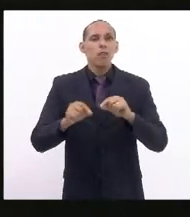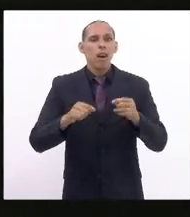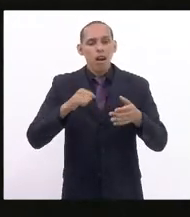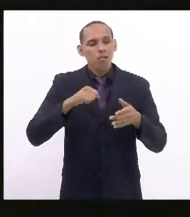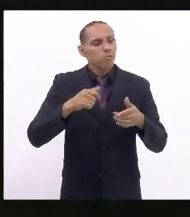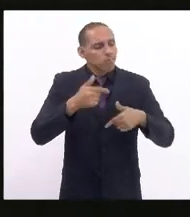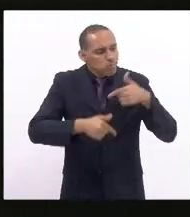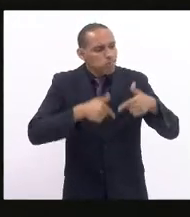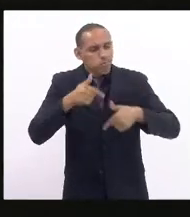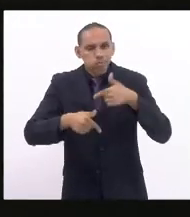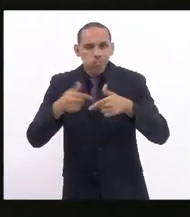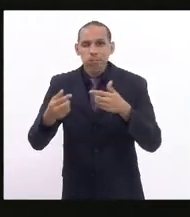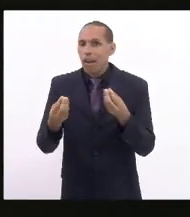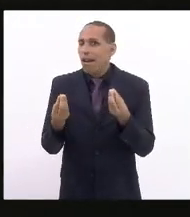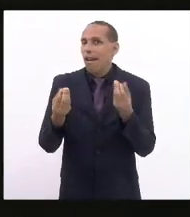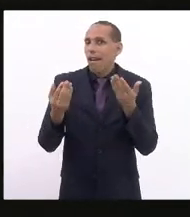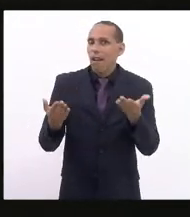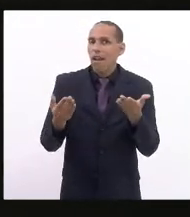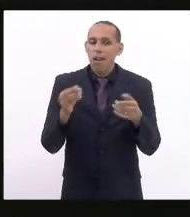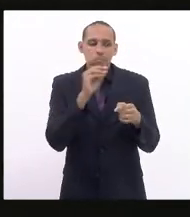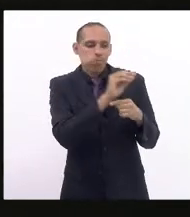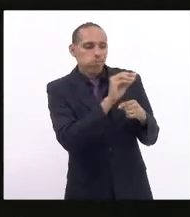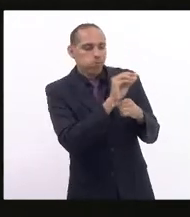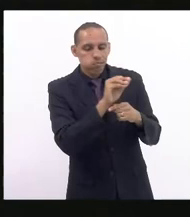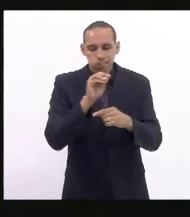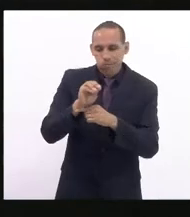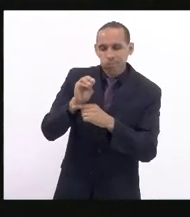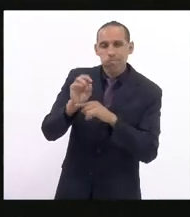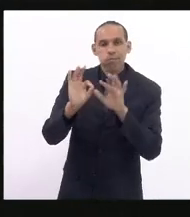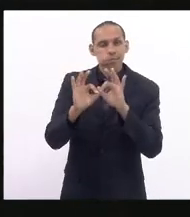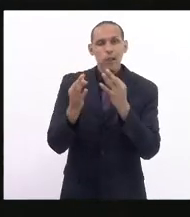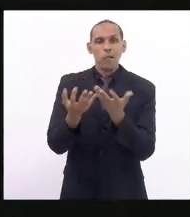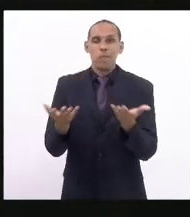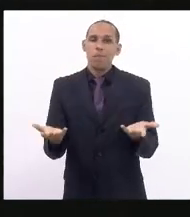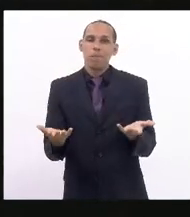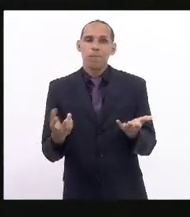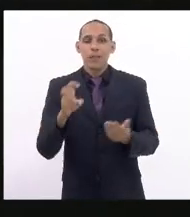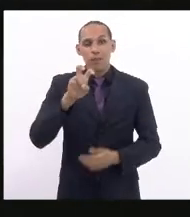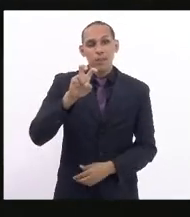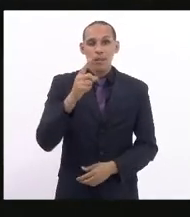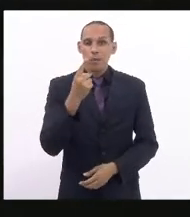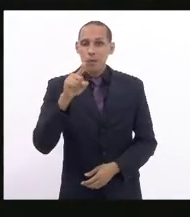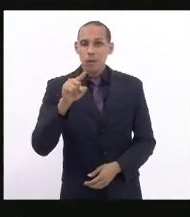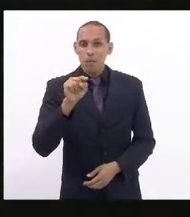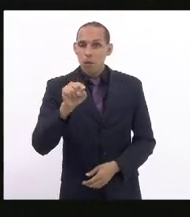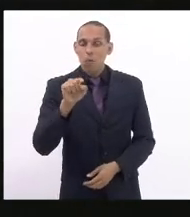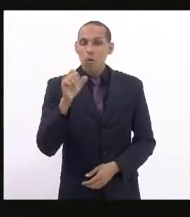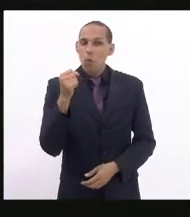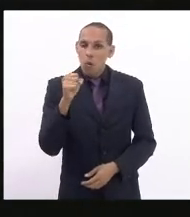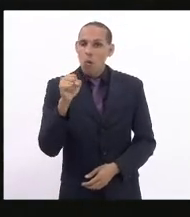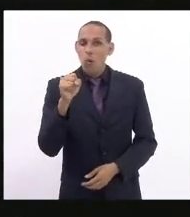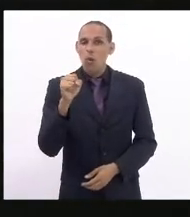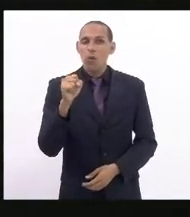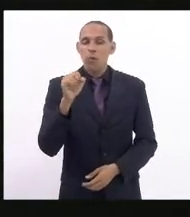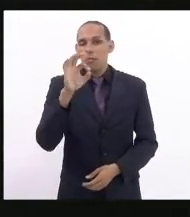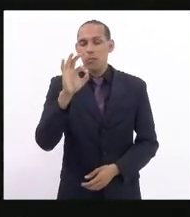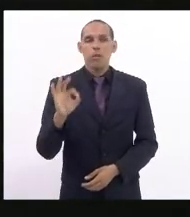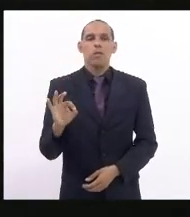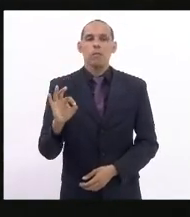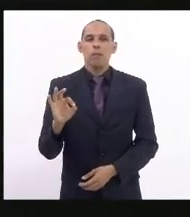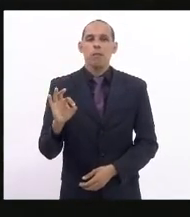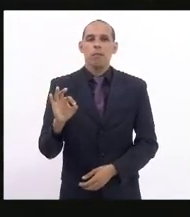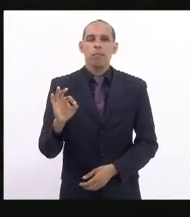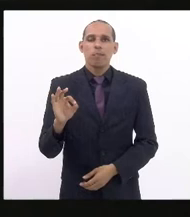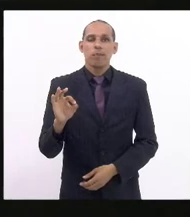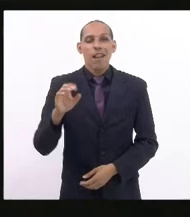sua família. 51,8% é o que corresponde à